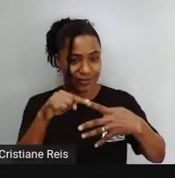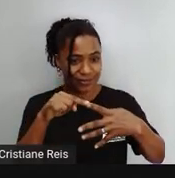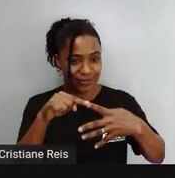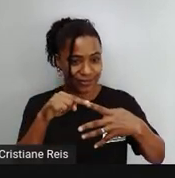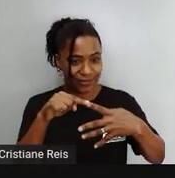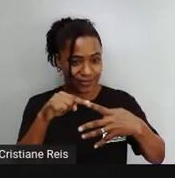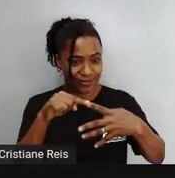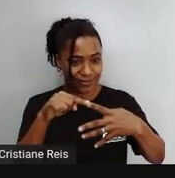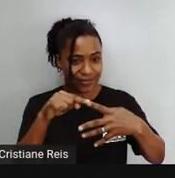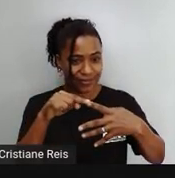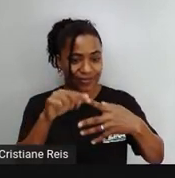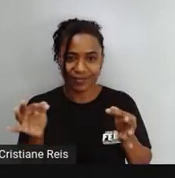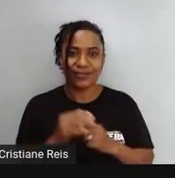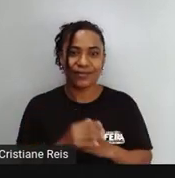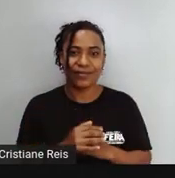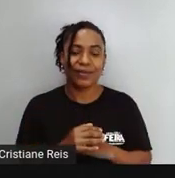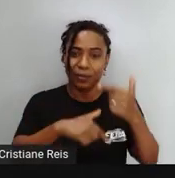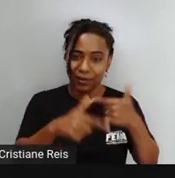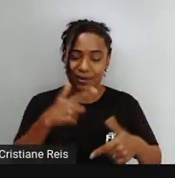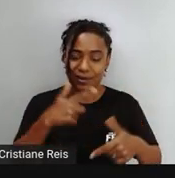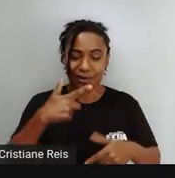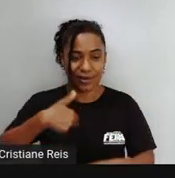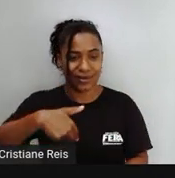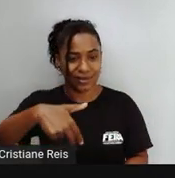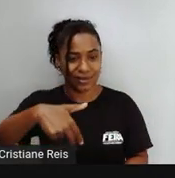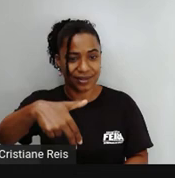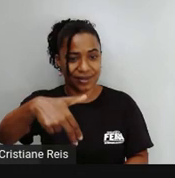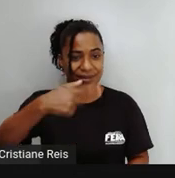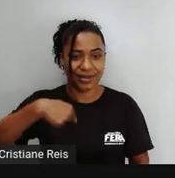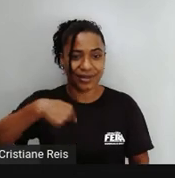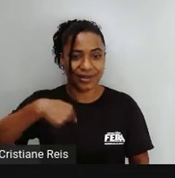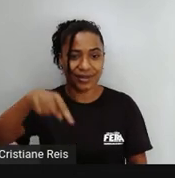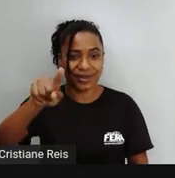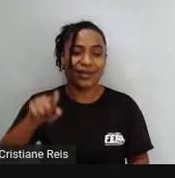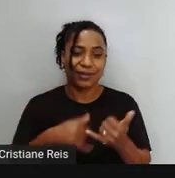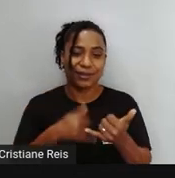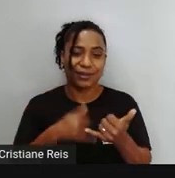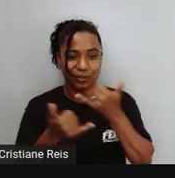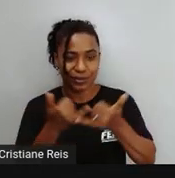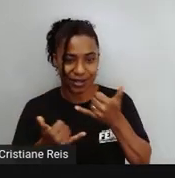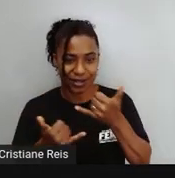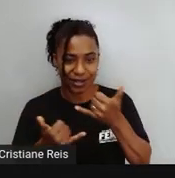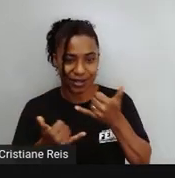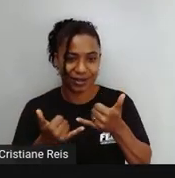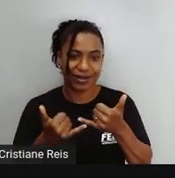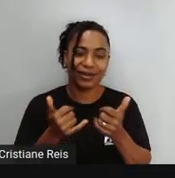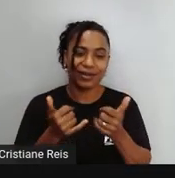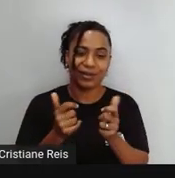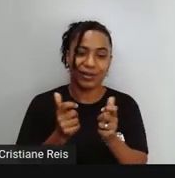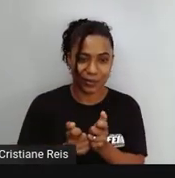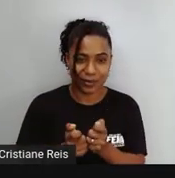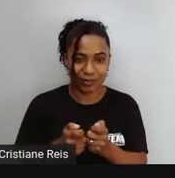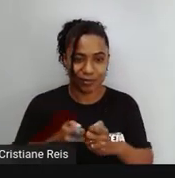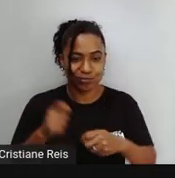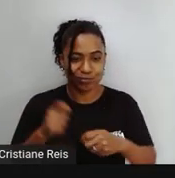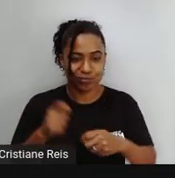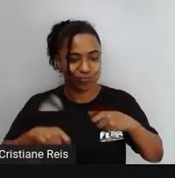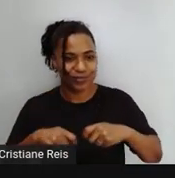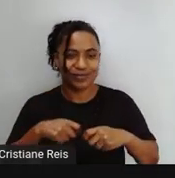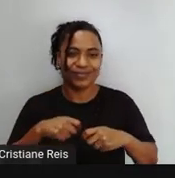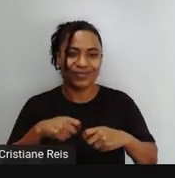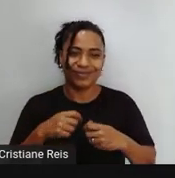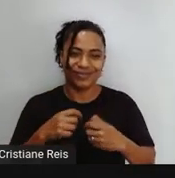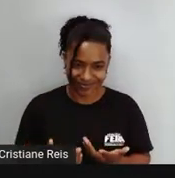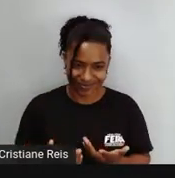Walk Andar Go Ir Play Jogar Tocar Ou brincar Ok,